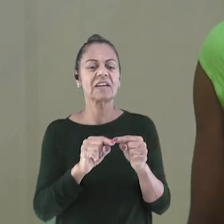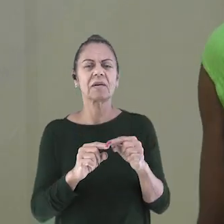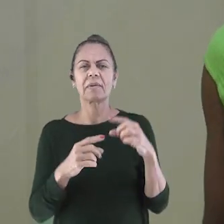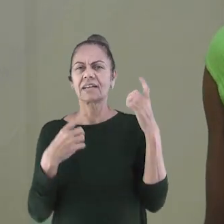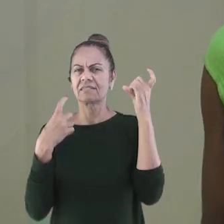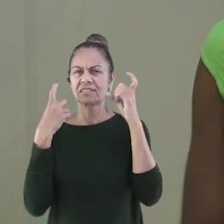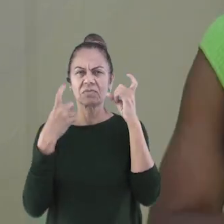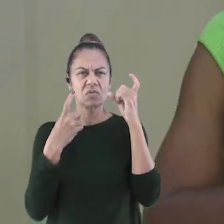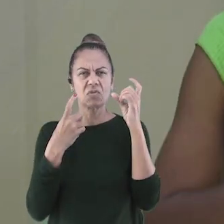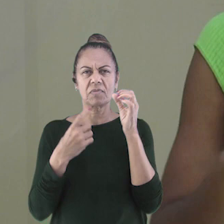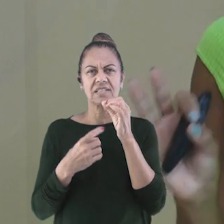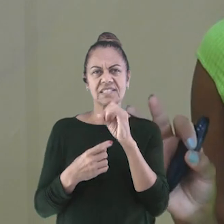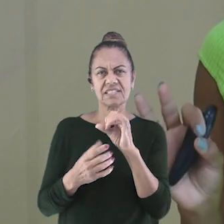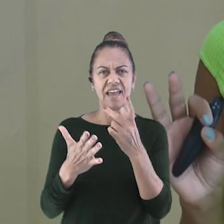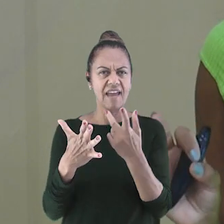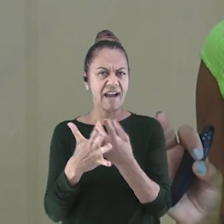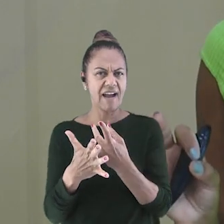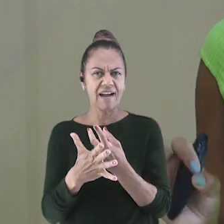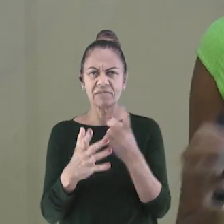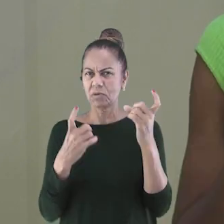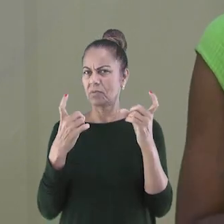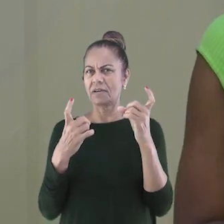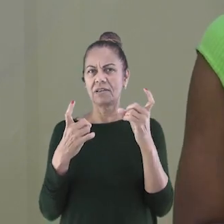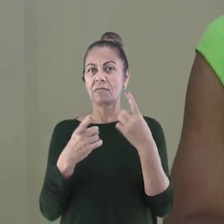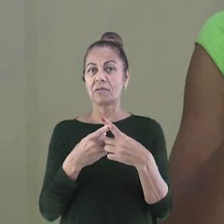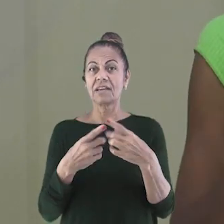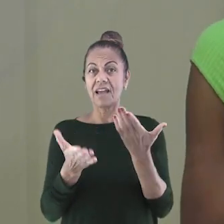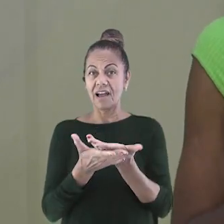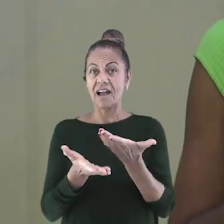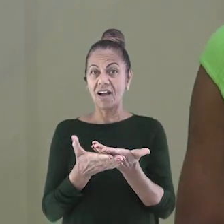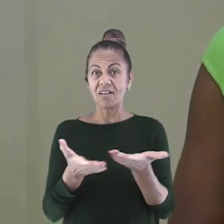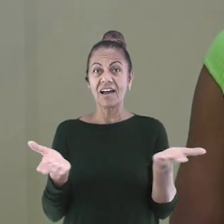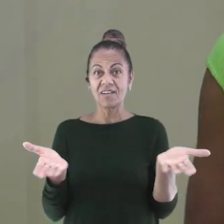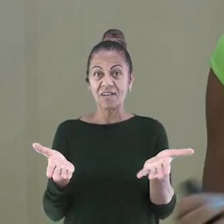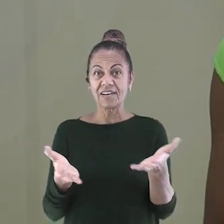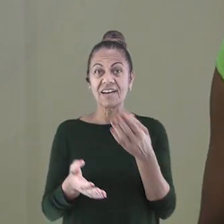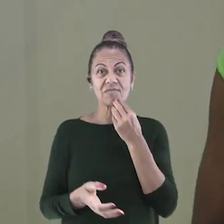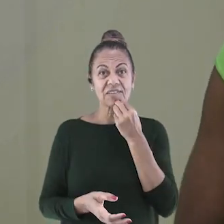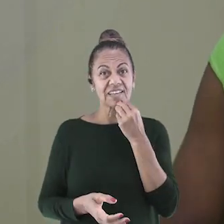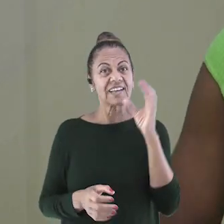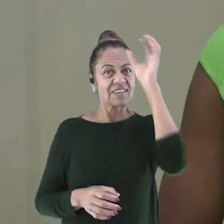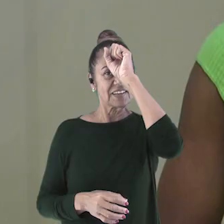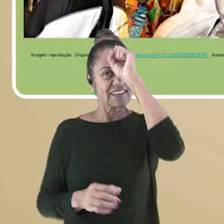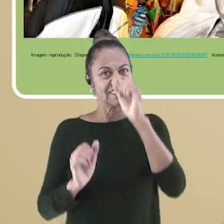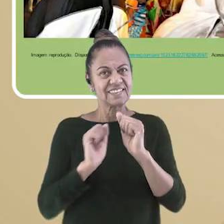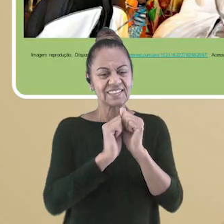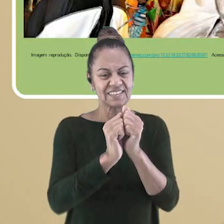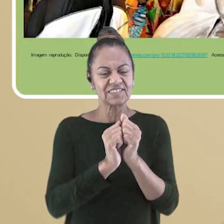se refere. E não se preocupe em se errar. Aulas são sempre oportunidades de aprendermos juntos.